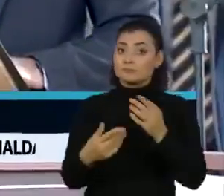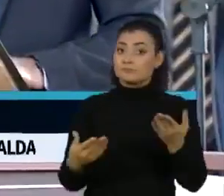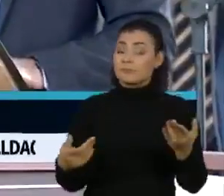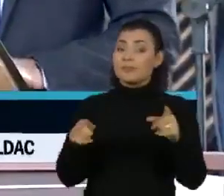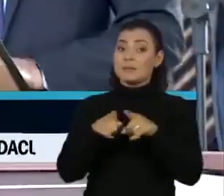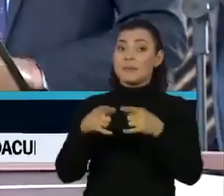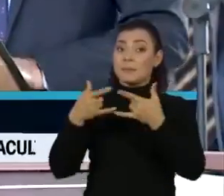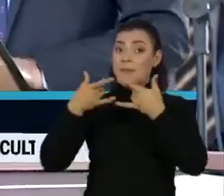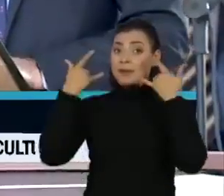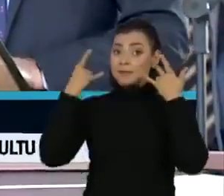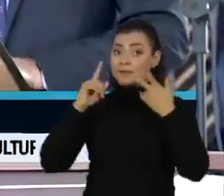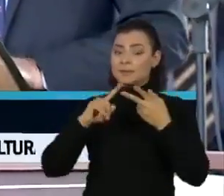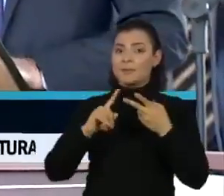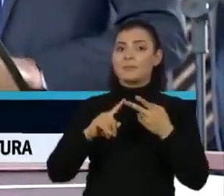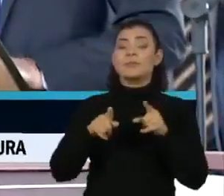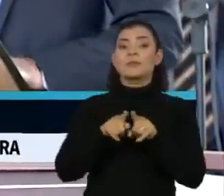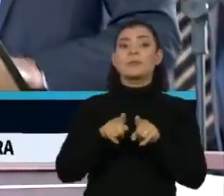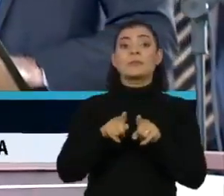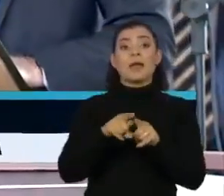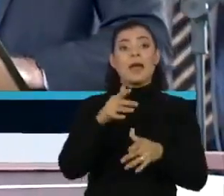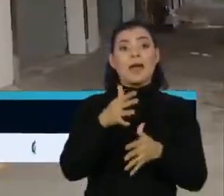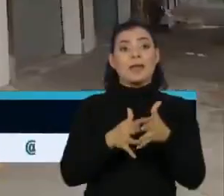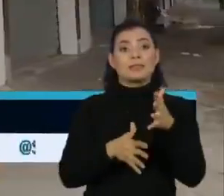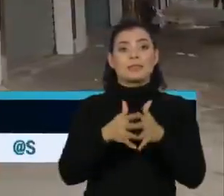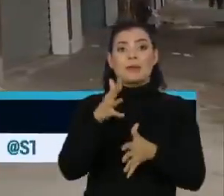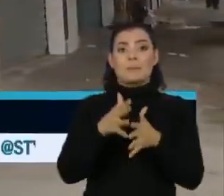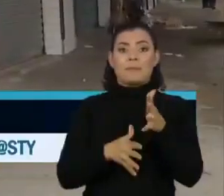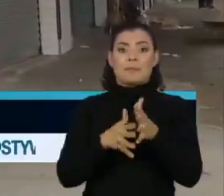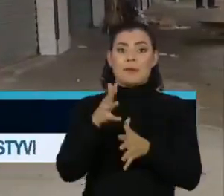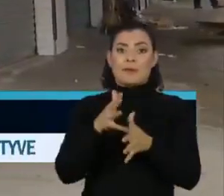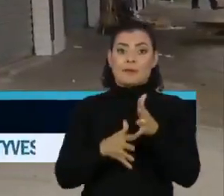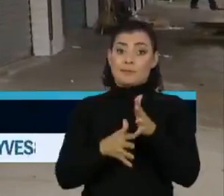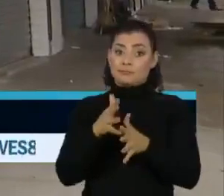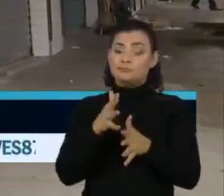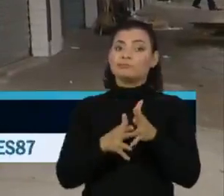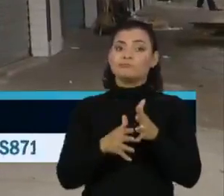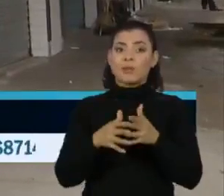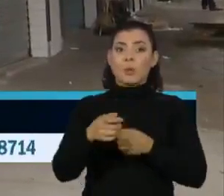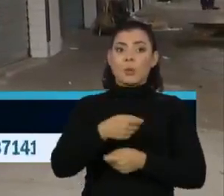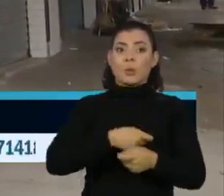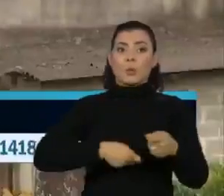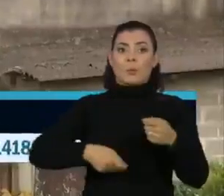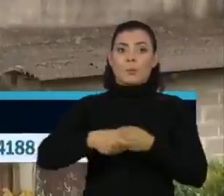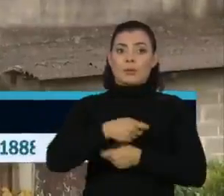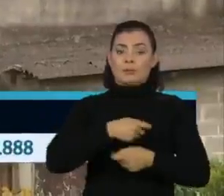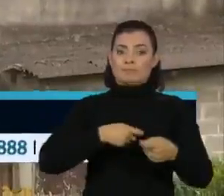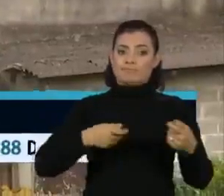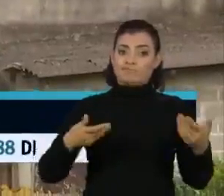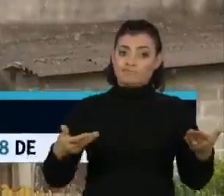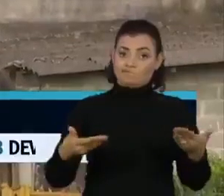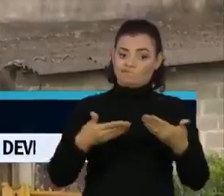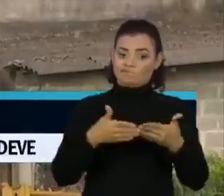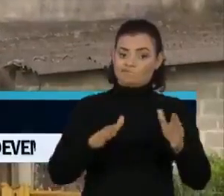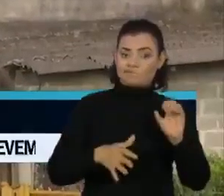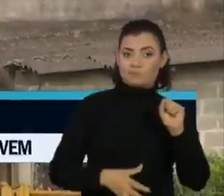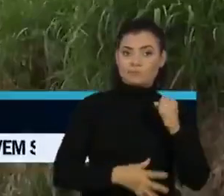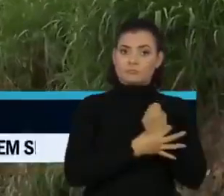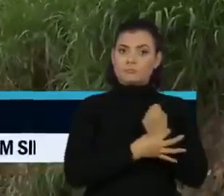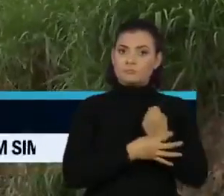ao uso de máscaras, atrasam a possibilidade da reabertura da economia, de forma segura,